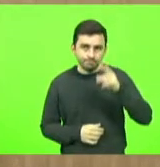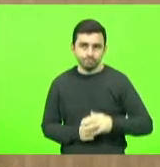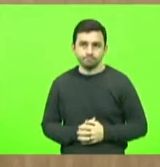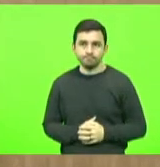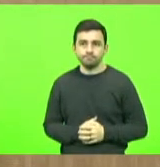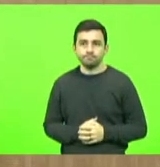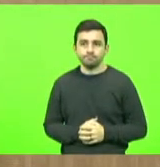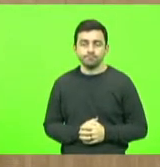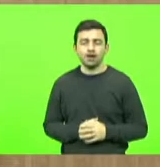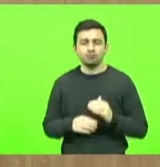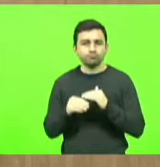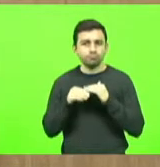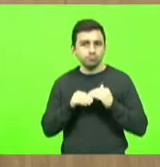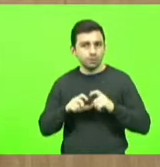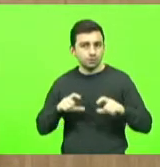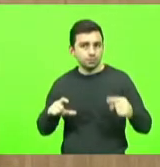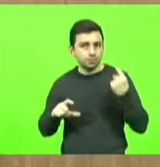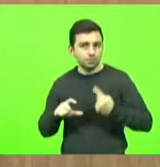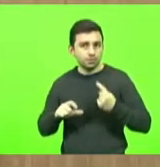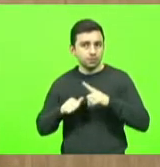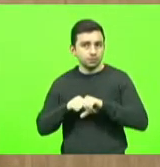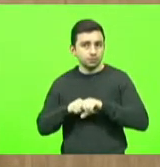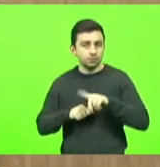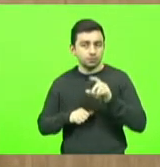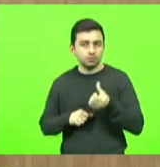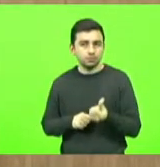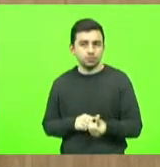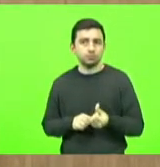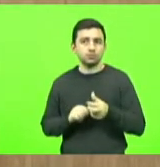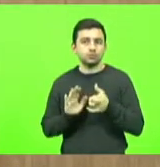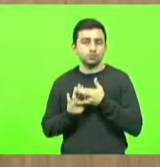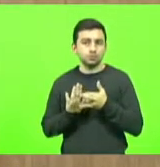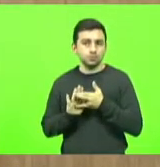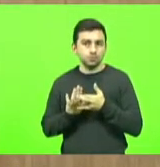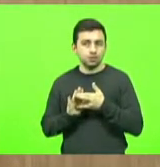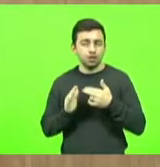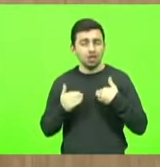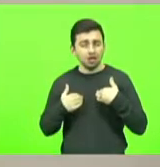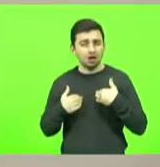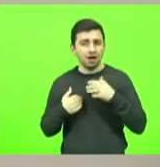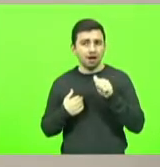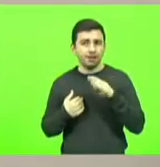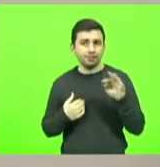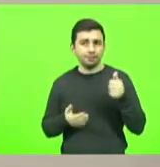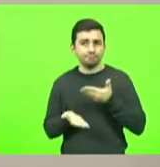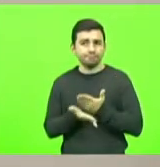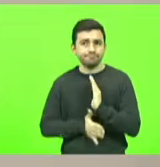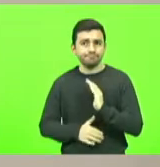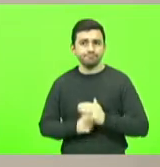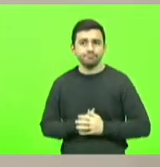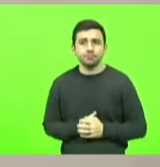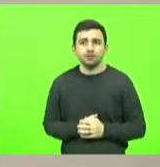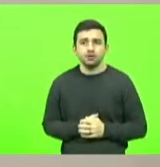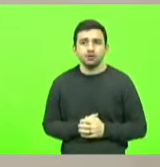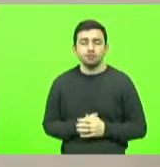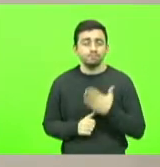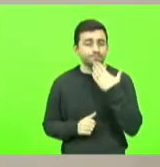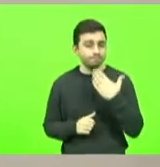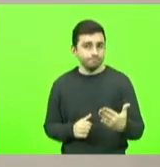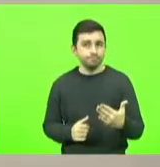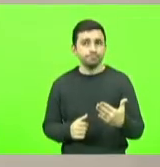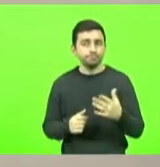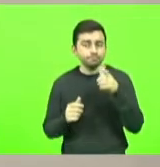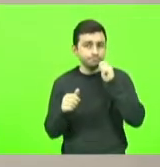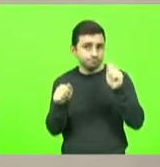Em consonância com o parágrafo 1º do artigo nº 106 do Regimento Interno, dou a ata por aprovada. E solicito a assessoria que